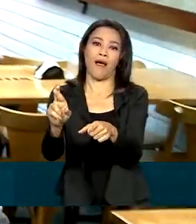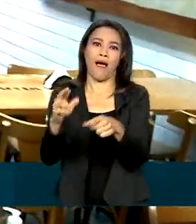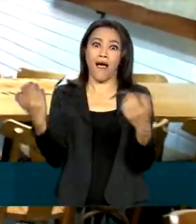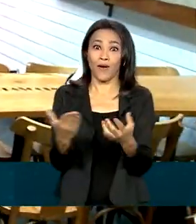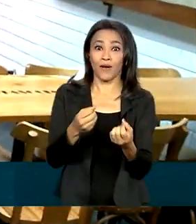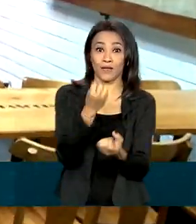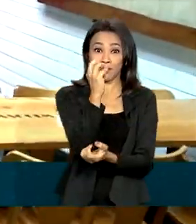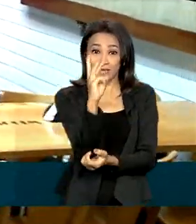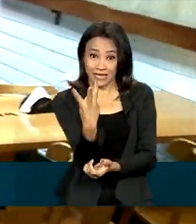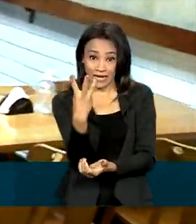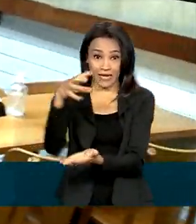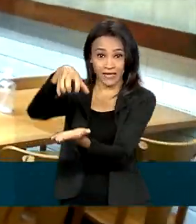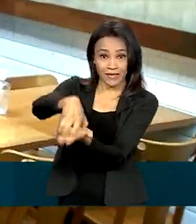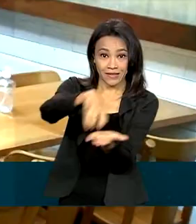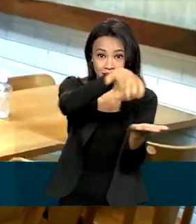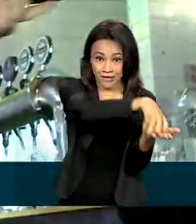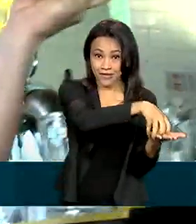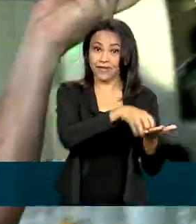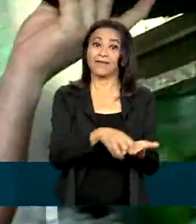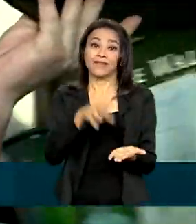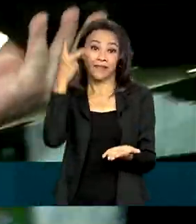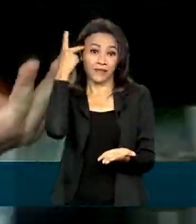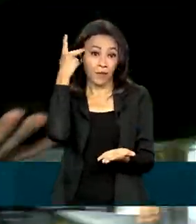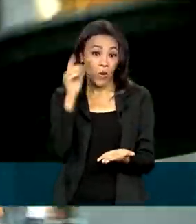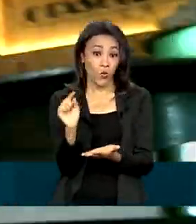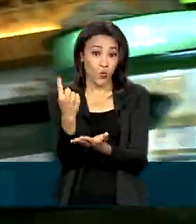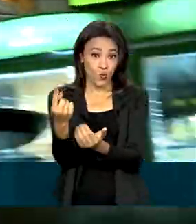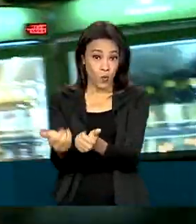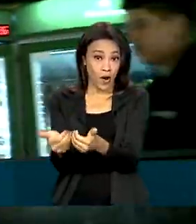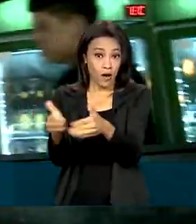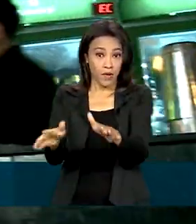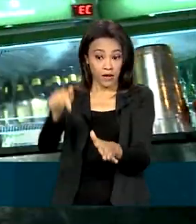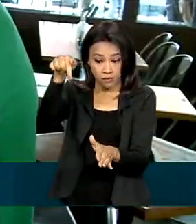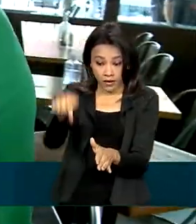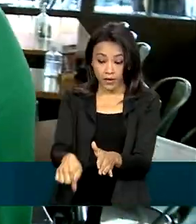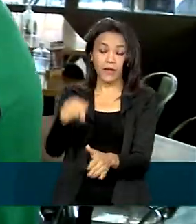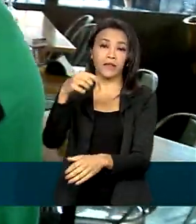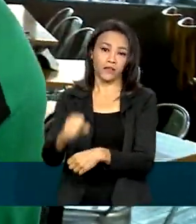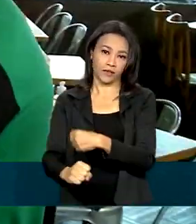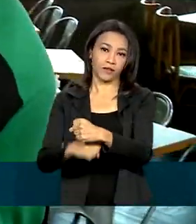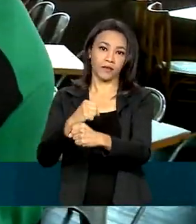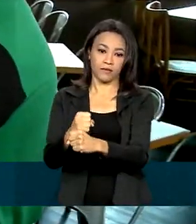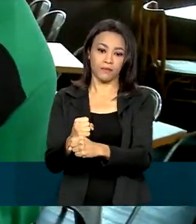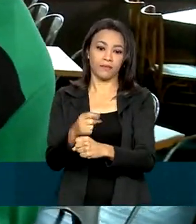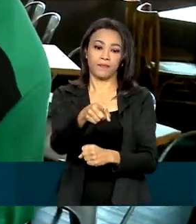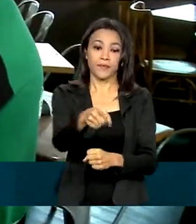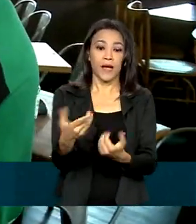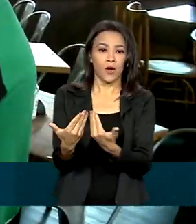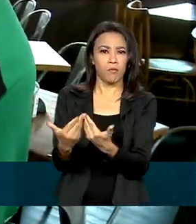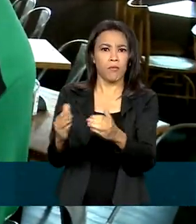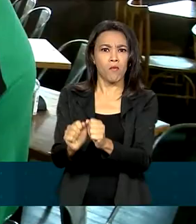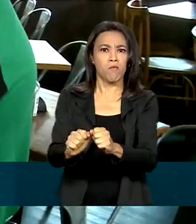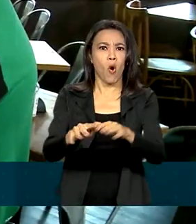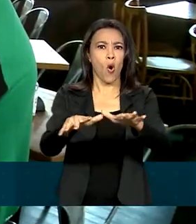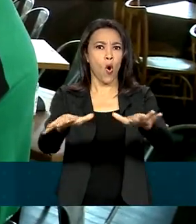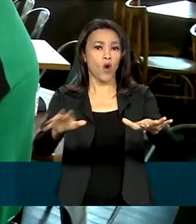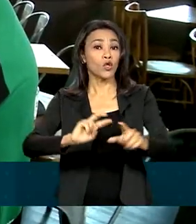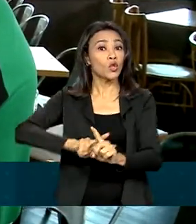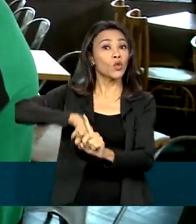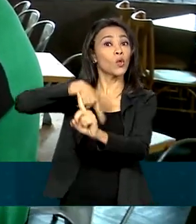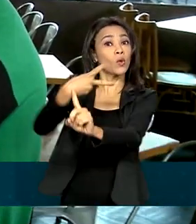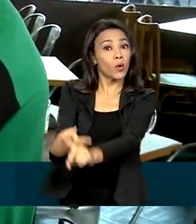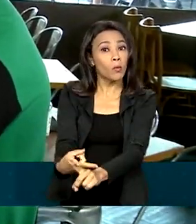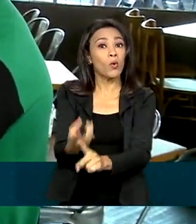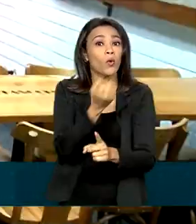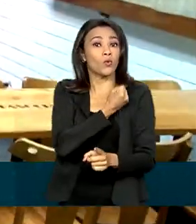bares localizados na capital paulista, sendo que um foi aberto este ano. Com a expansão, Humberto quase dobrou o